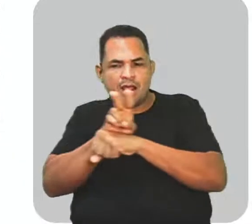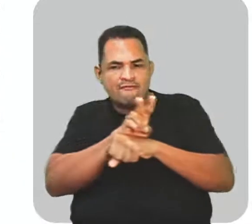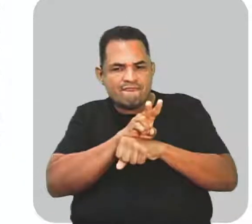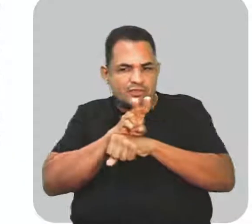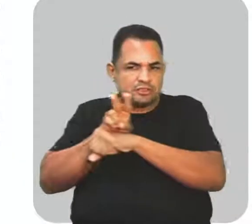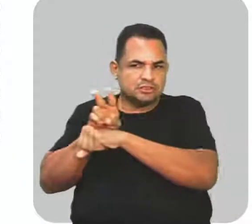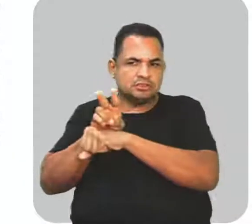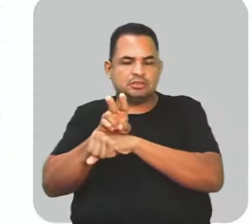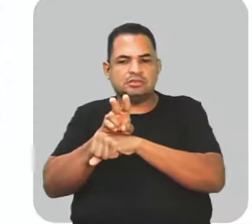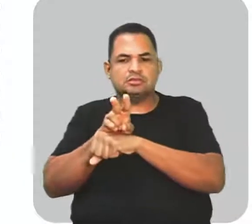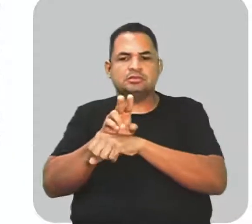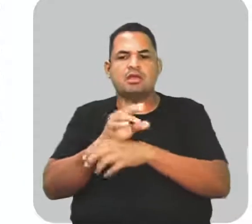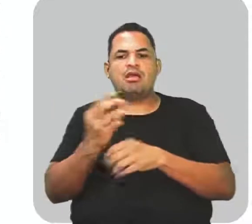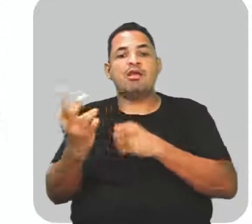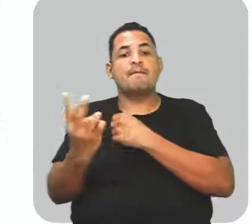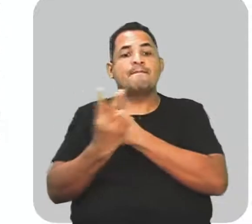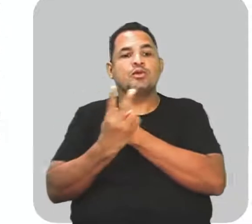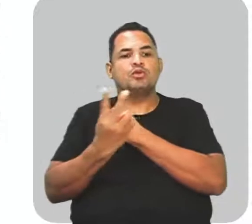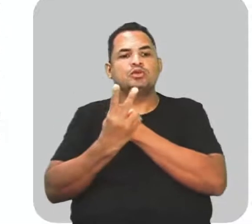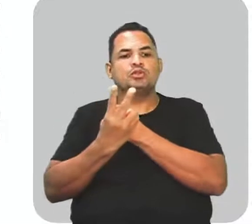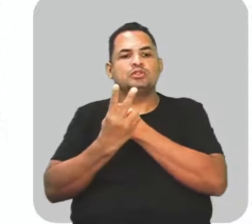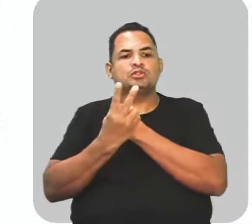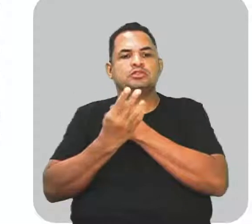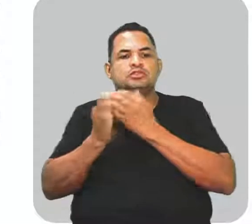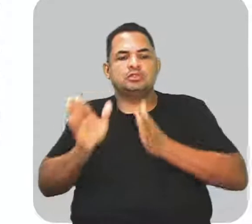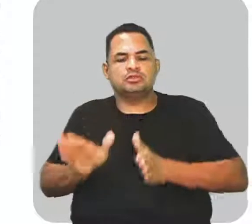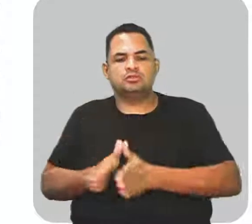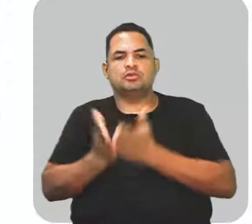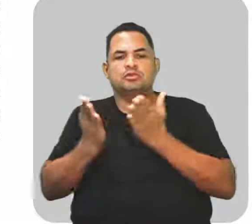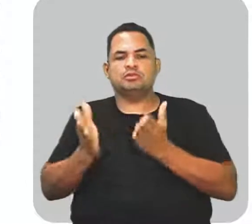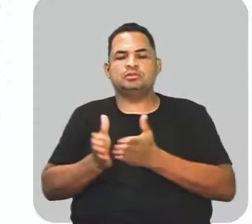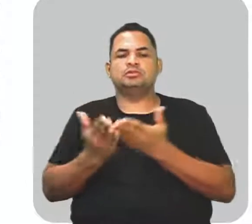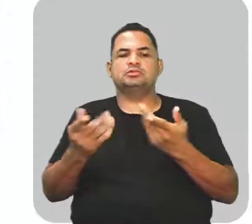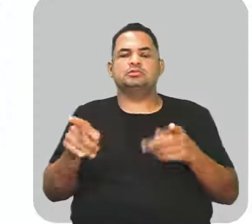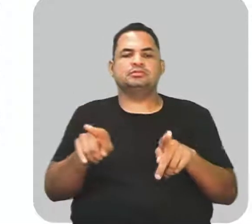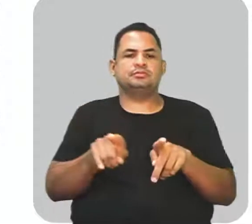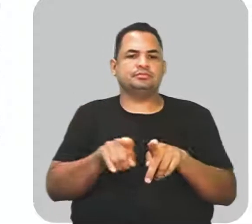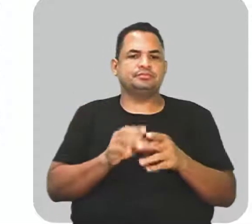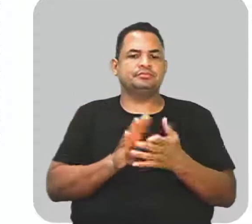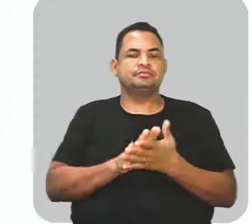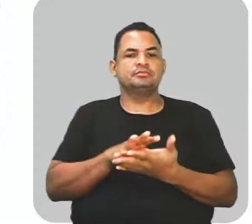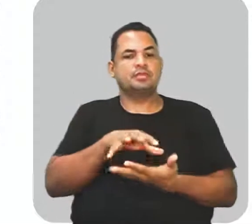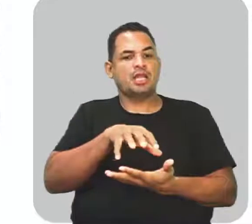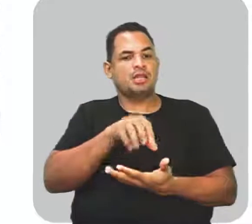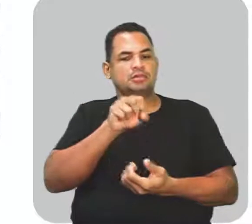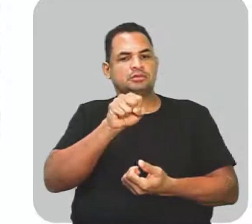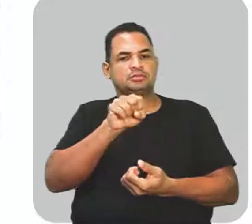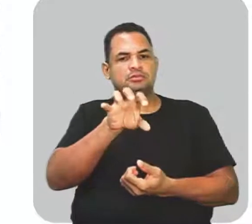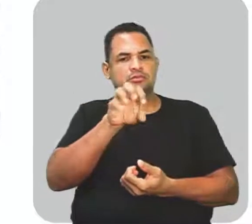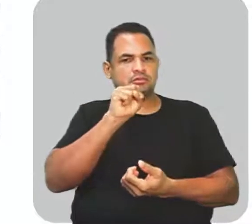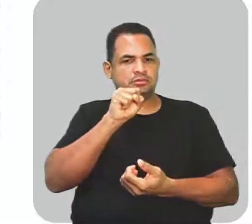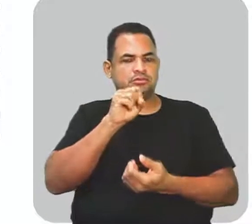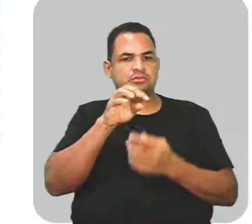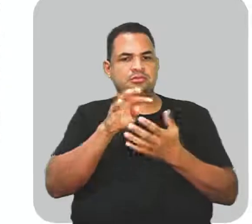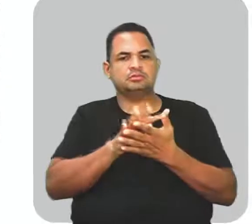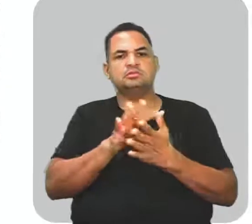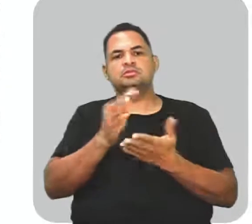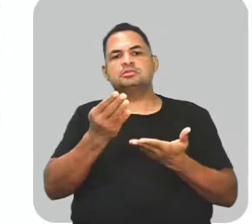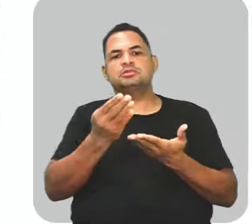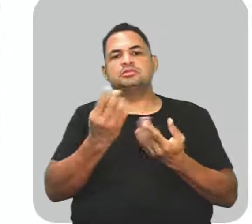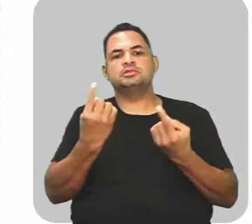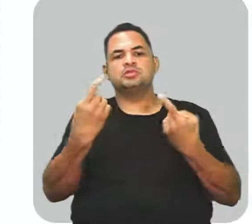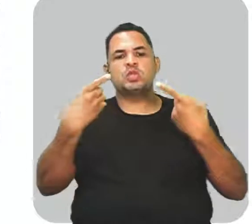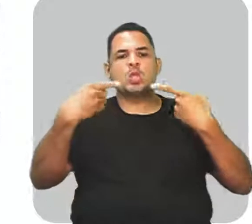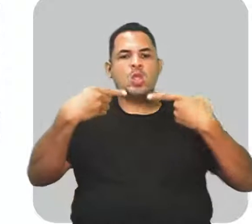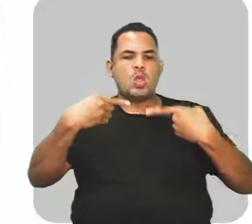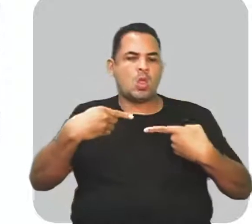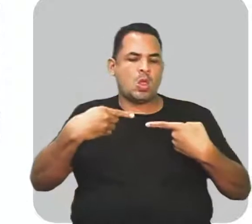dar proteção aos oprimidos. Isso foi retirado aí do tema, o desafio